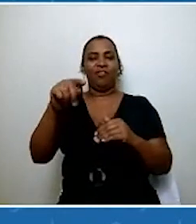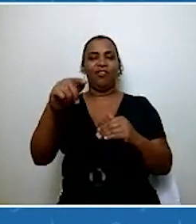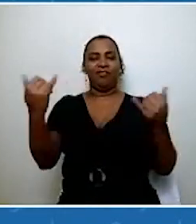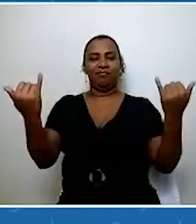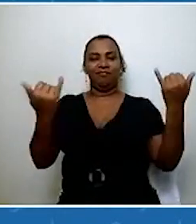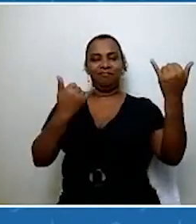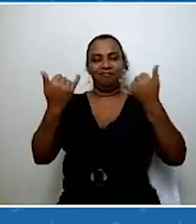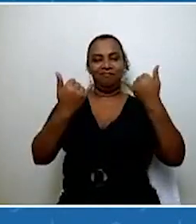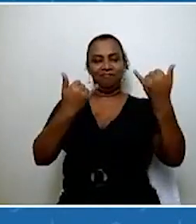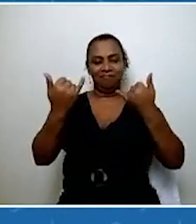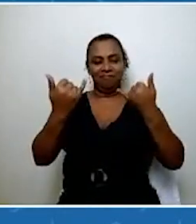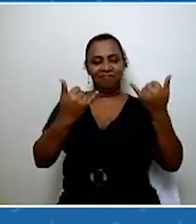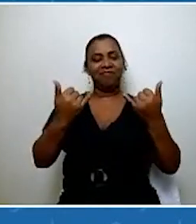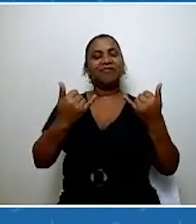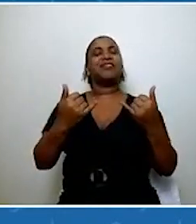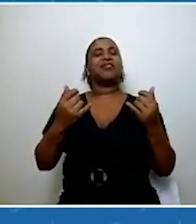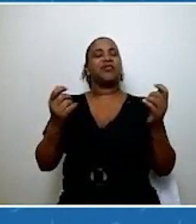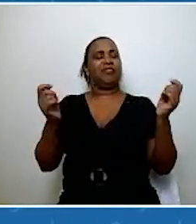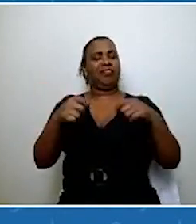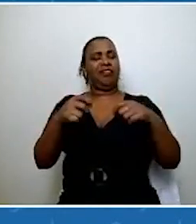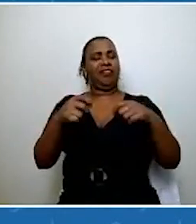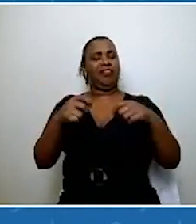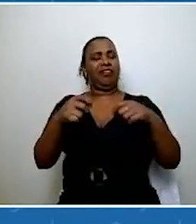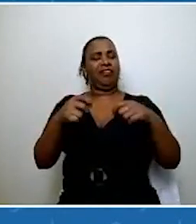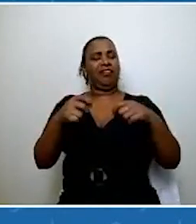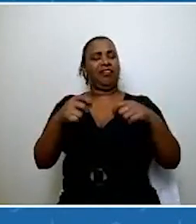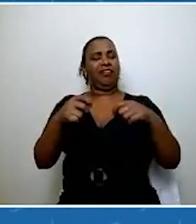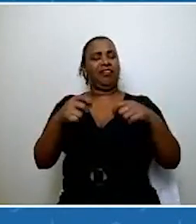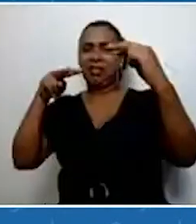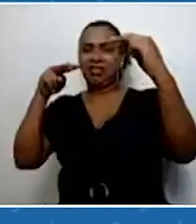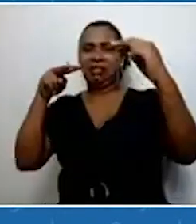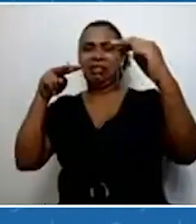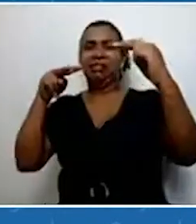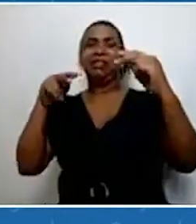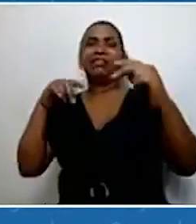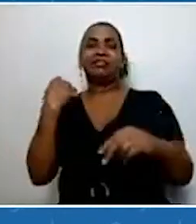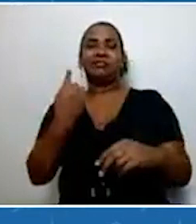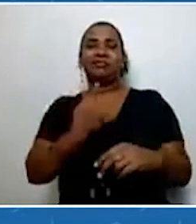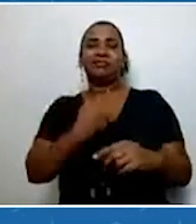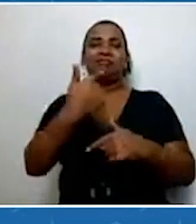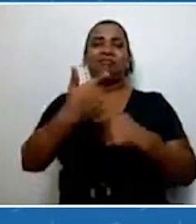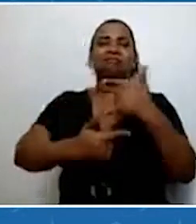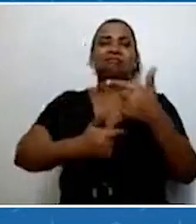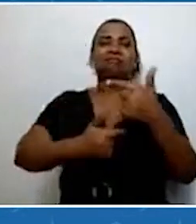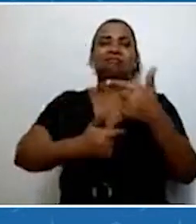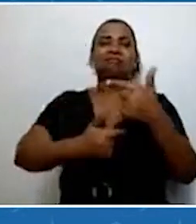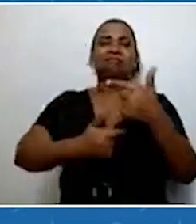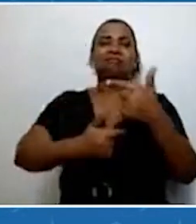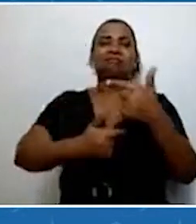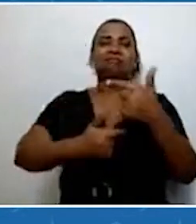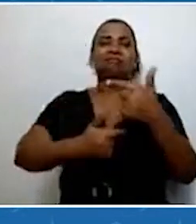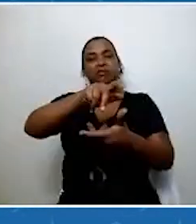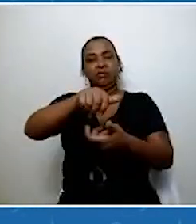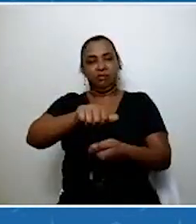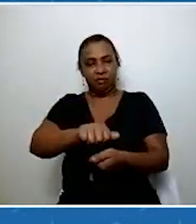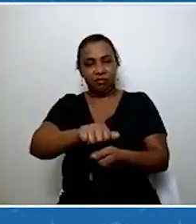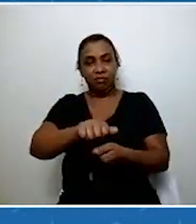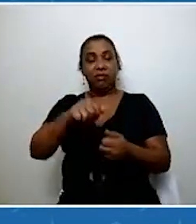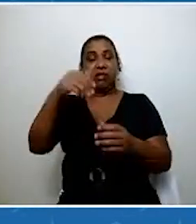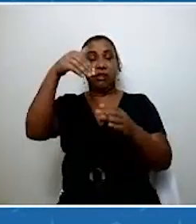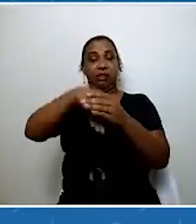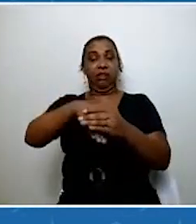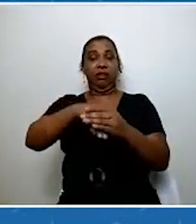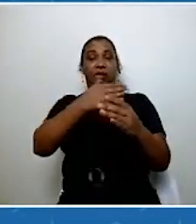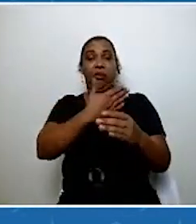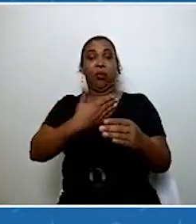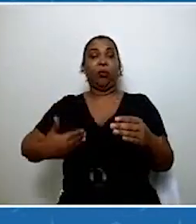isso dá visibilidade. Eu acho que, quando a gente trabalha com sustentabilidade dentro da instituição pública, o importante é dar visibilidade